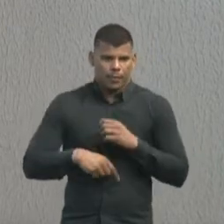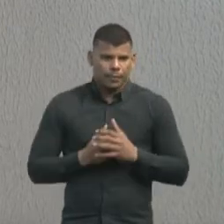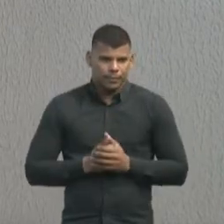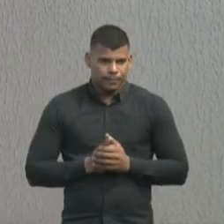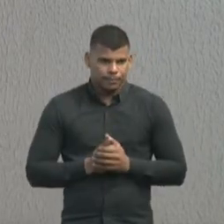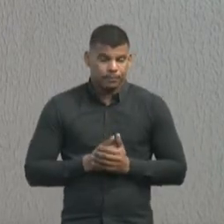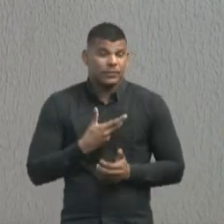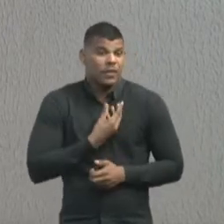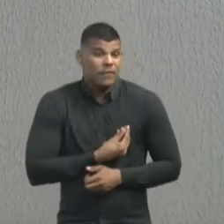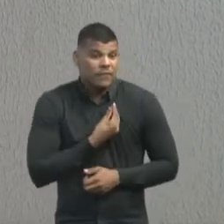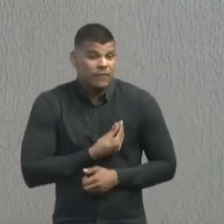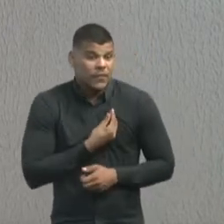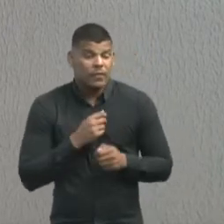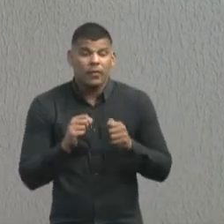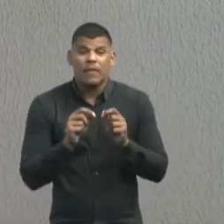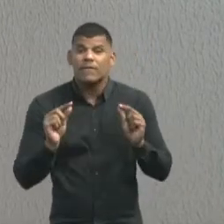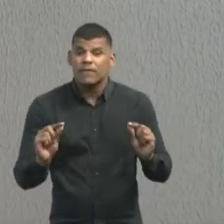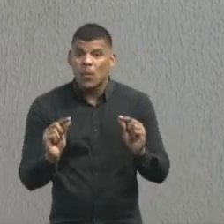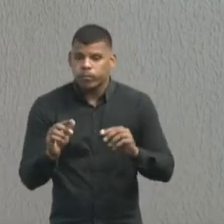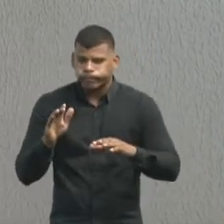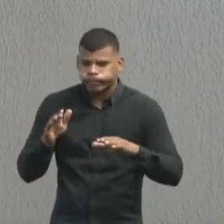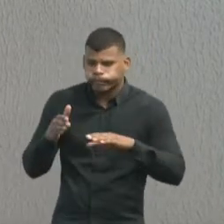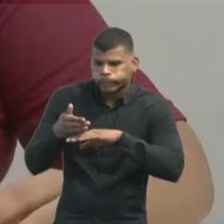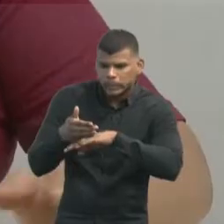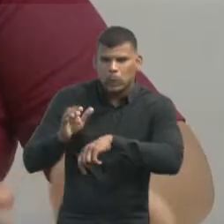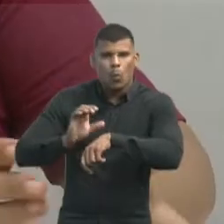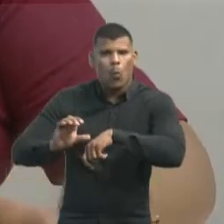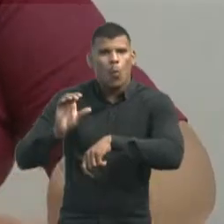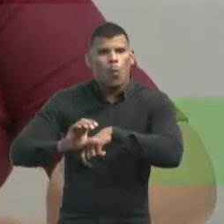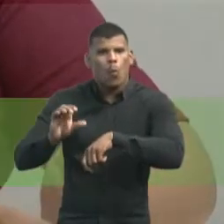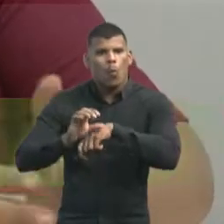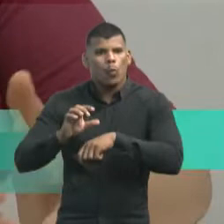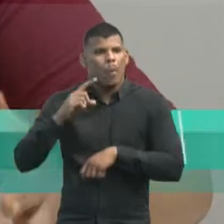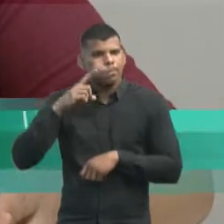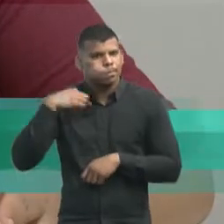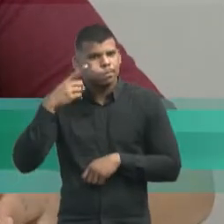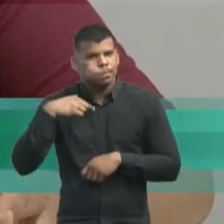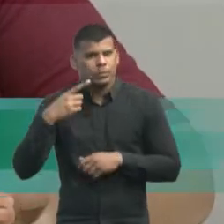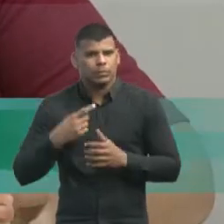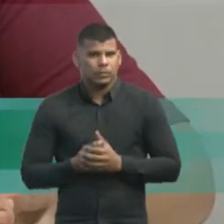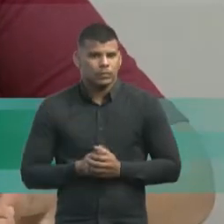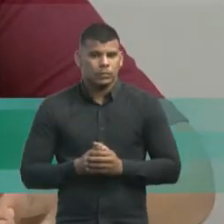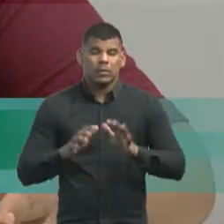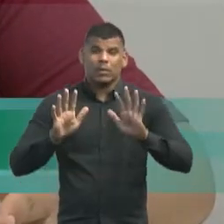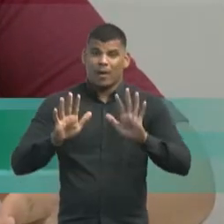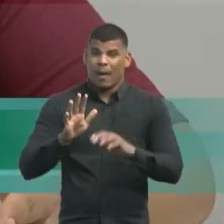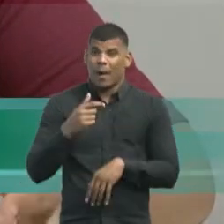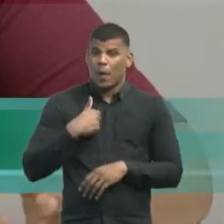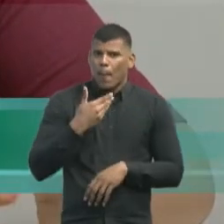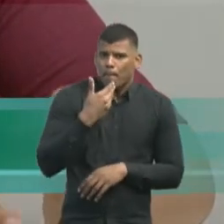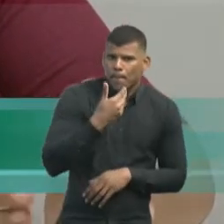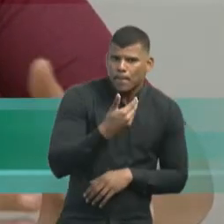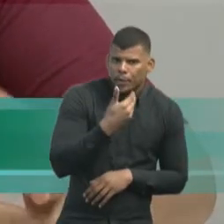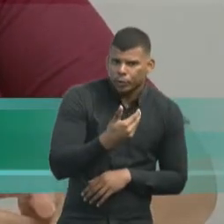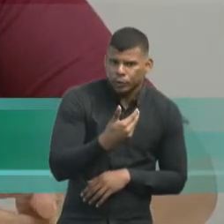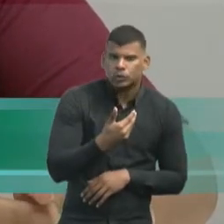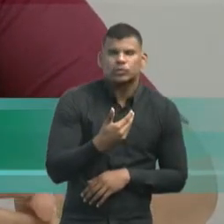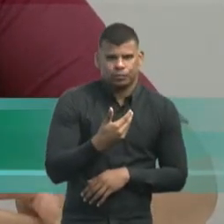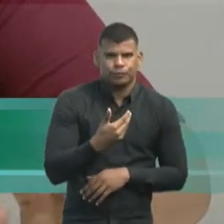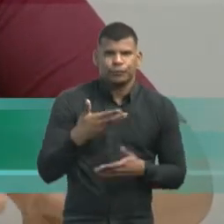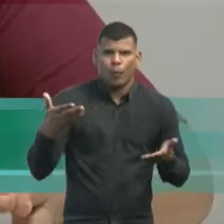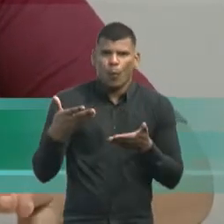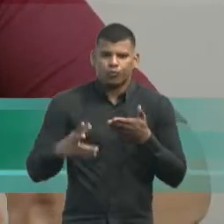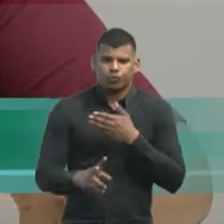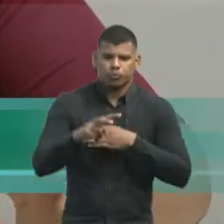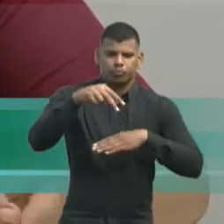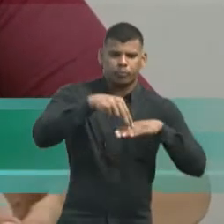vida, ingressar no curso de Direito. A boca que pede é a mesma que tem que voltar para agradecer. E eu agradeço a Deus,